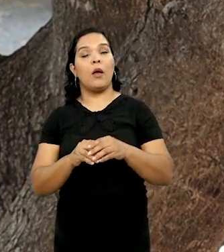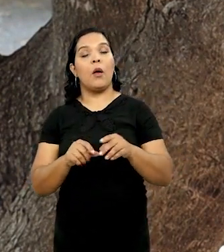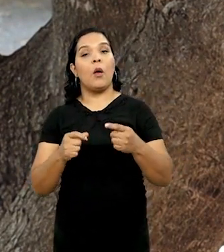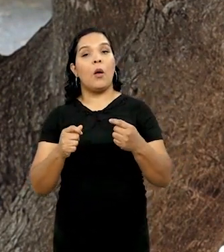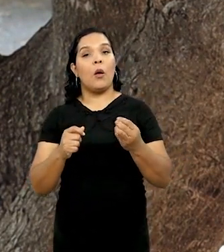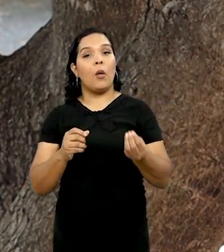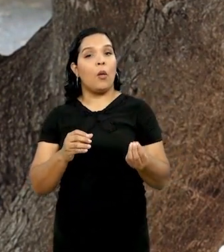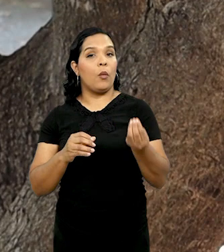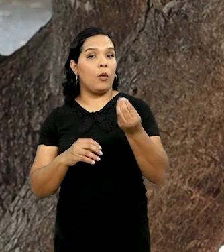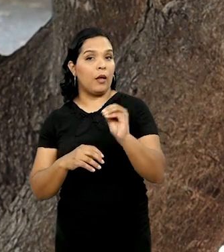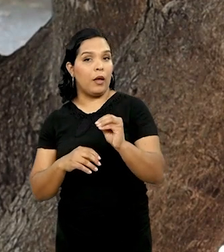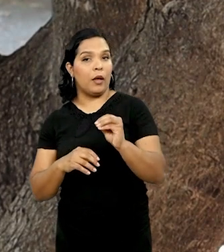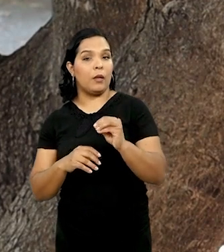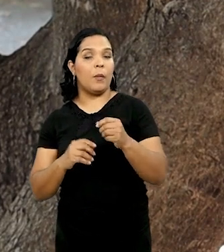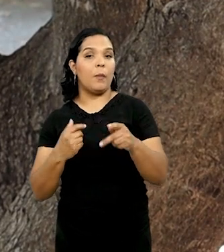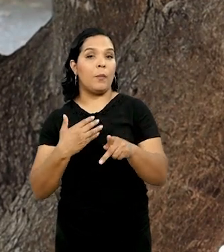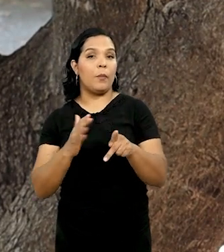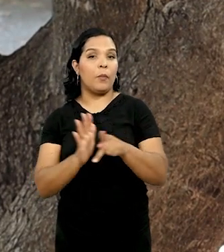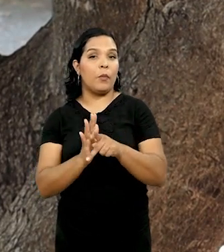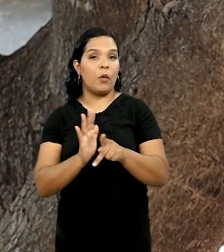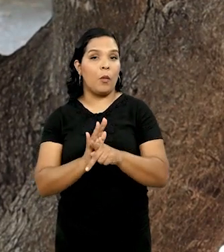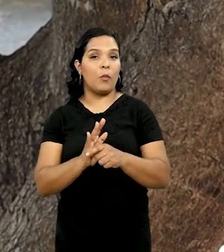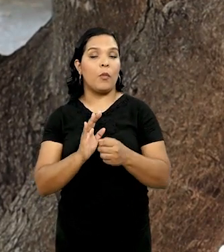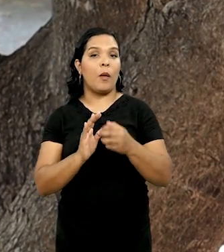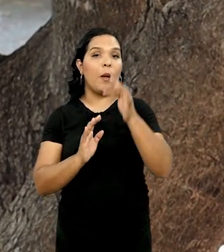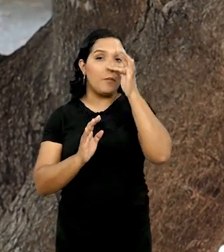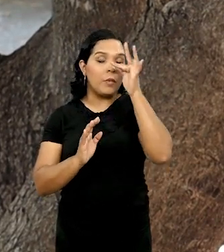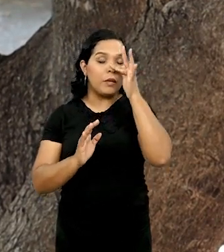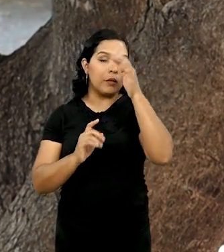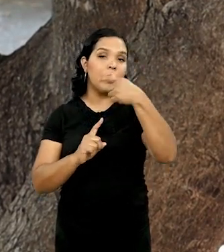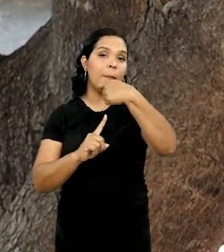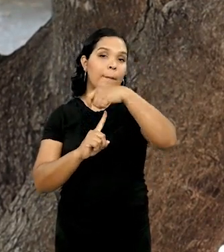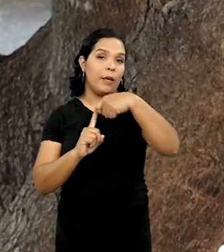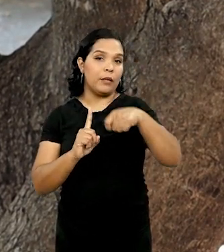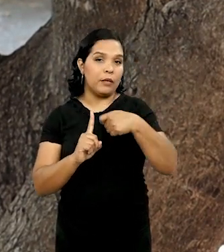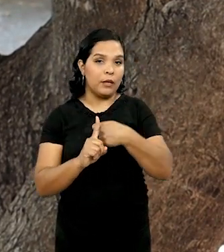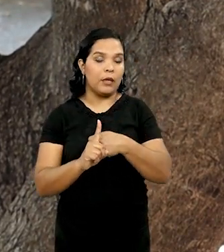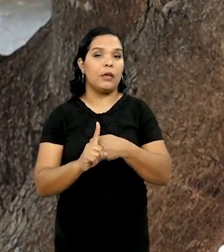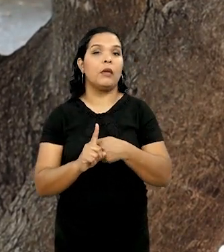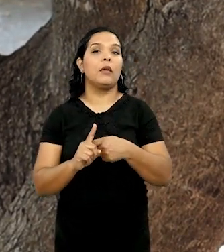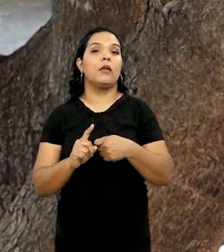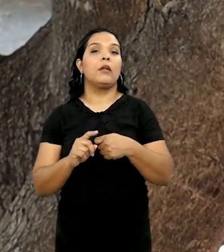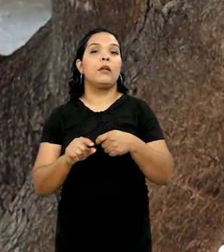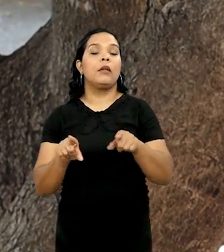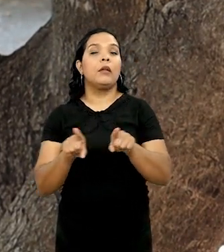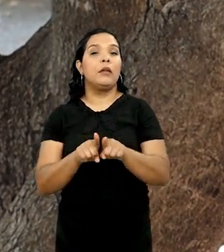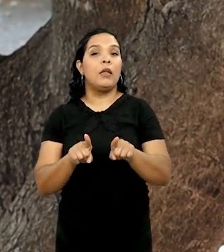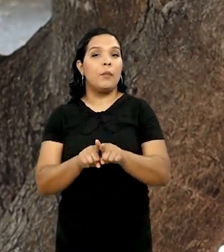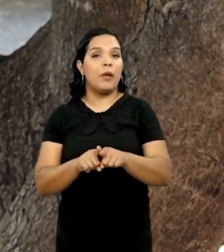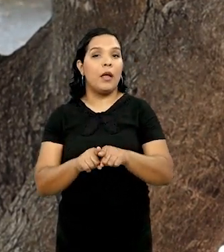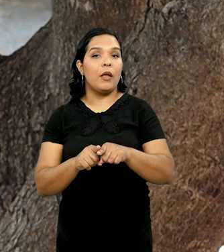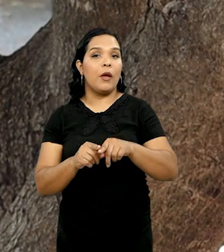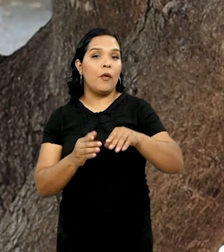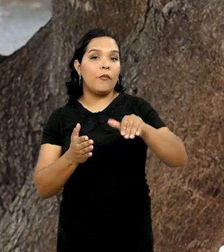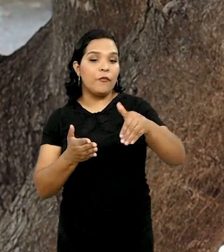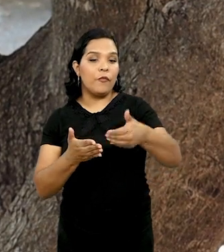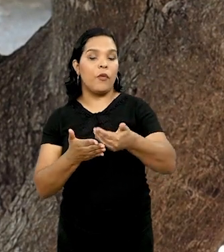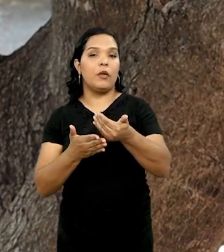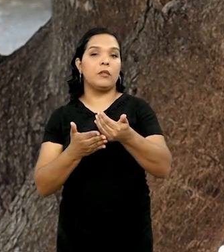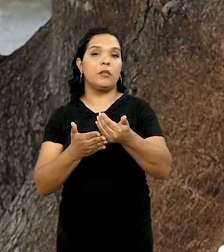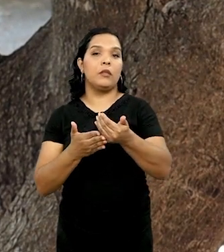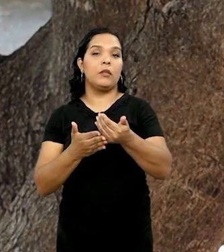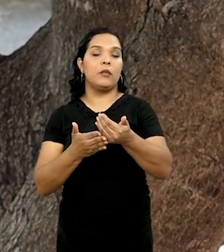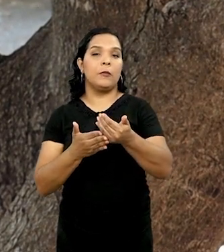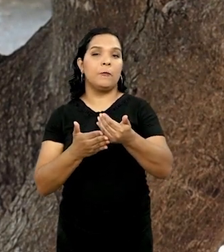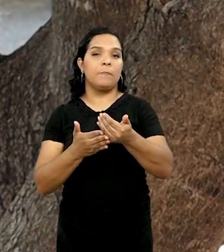um pseudocaule de bananeira, que foi a receita que nós desenvolvemos, e folhas de mamoneira. Não só